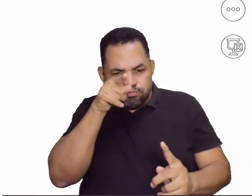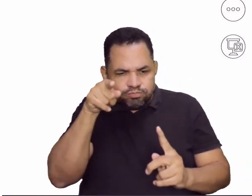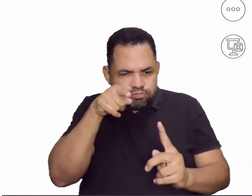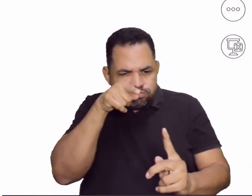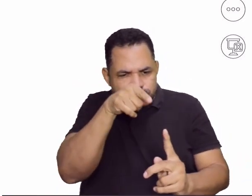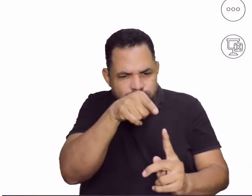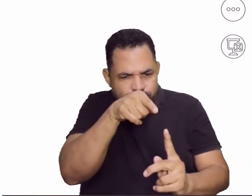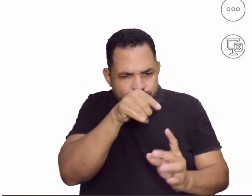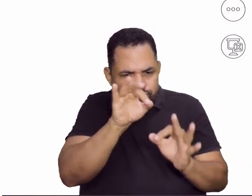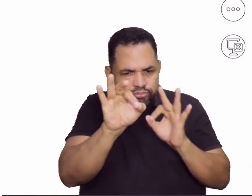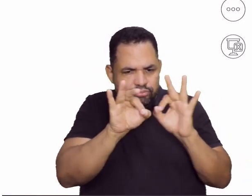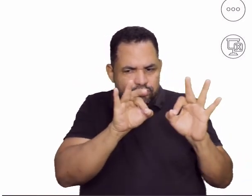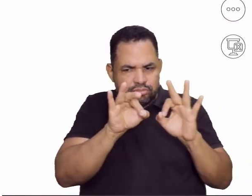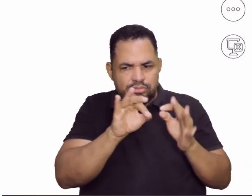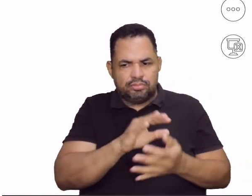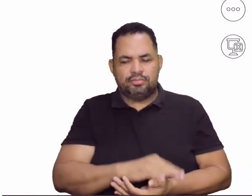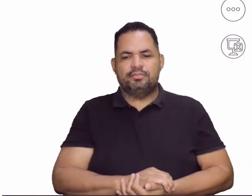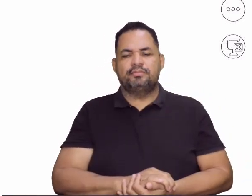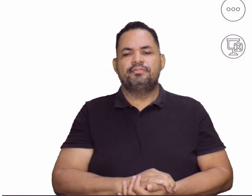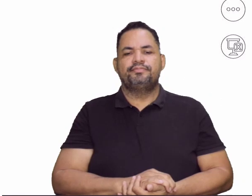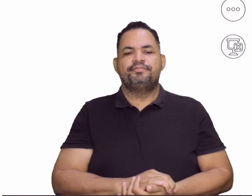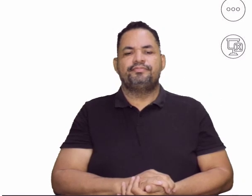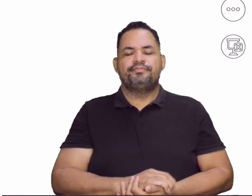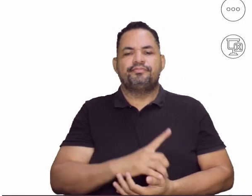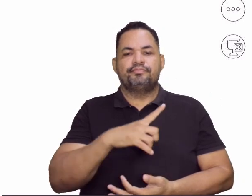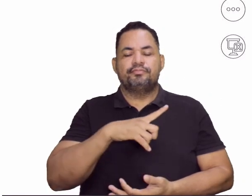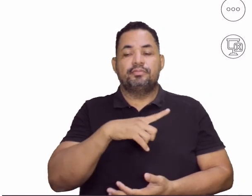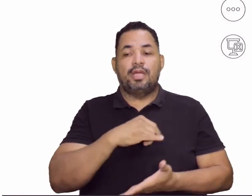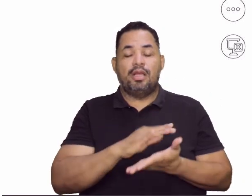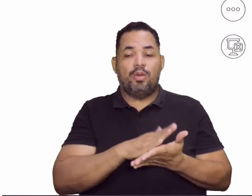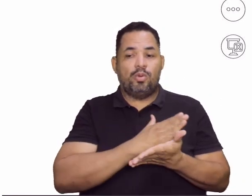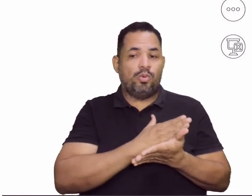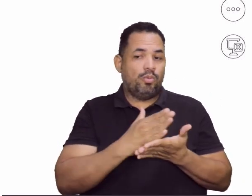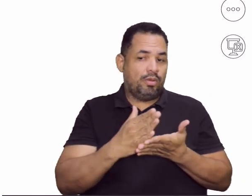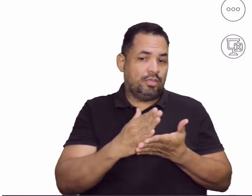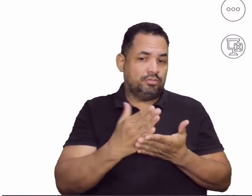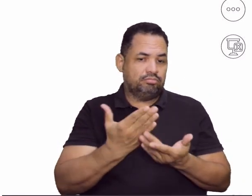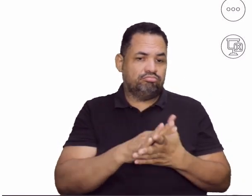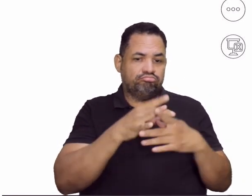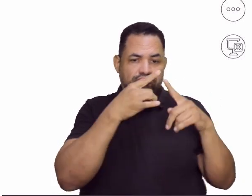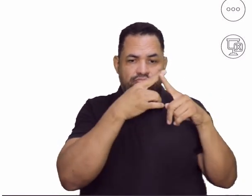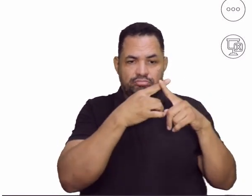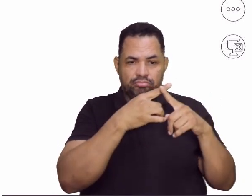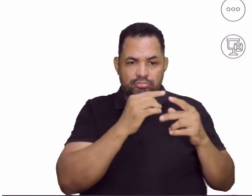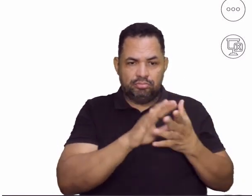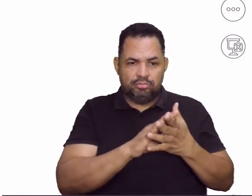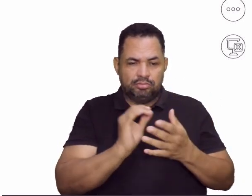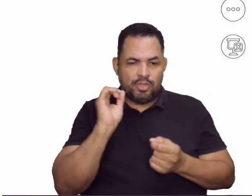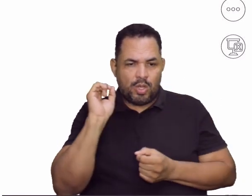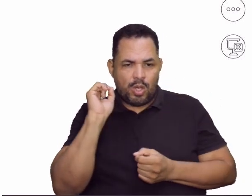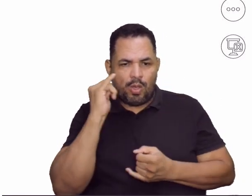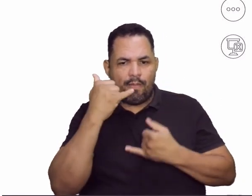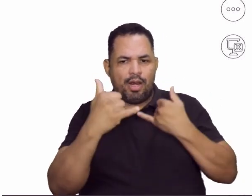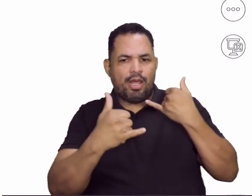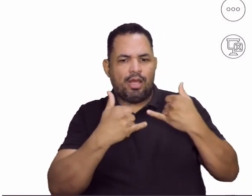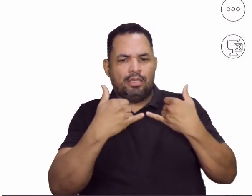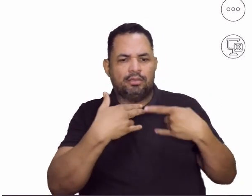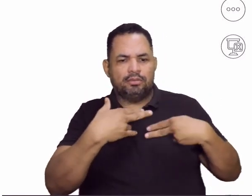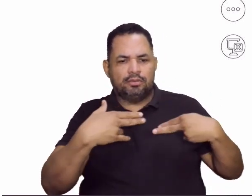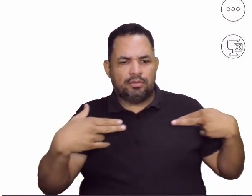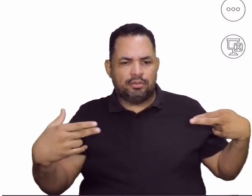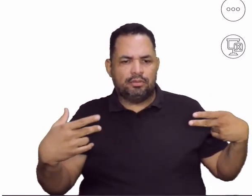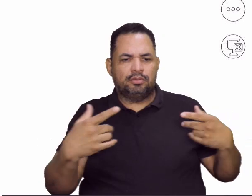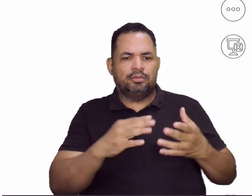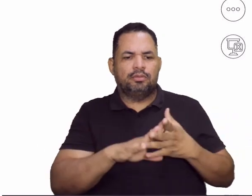Eu posso considerar isso um jogo? Posso, né? É o início de um jogo. Aqui, né, eu tenho aqui umas pessoas